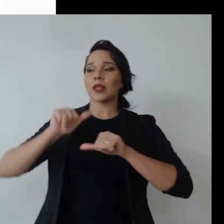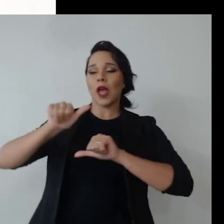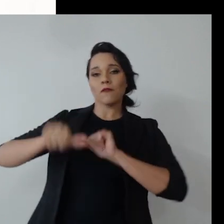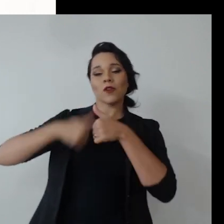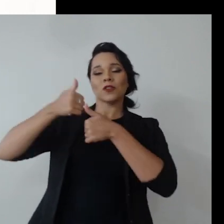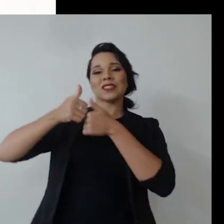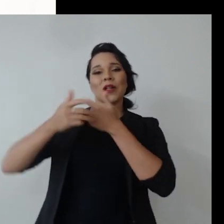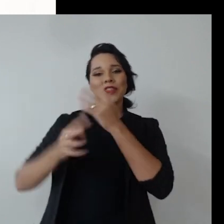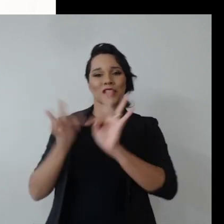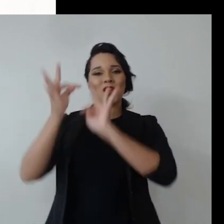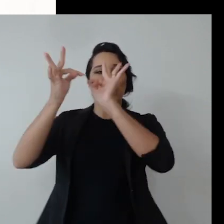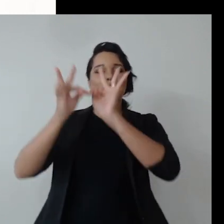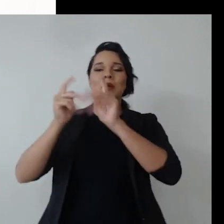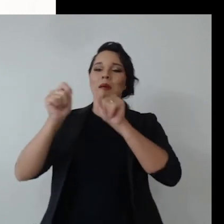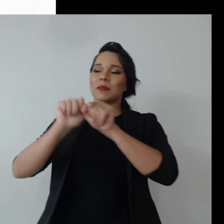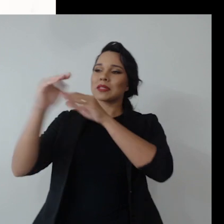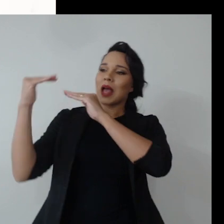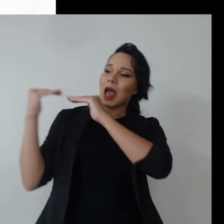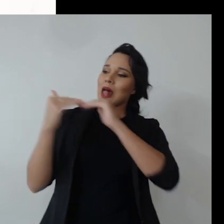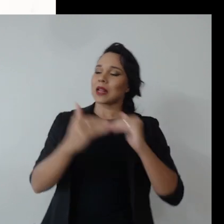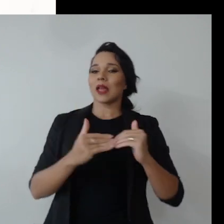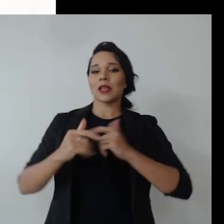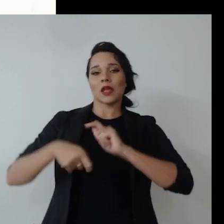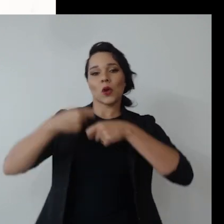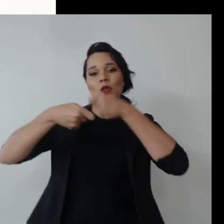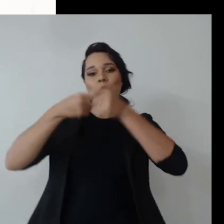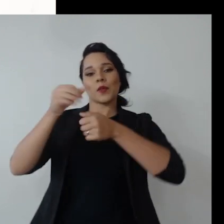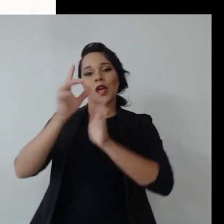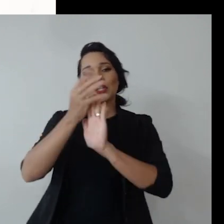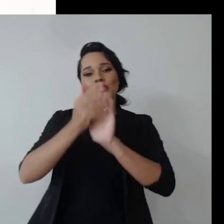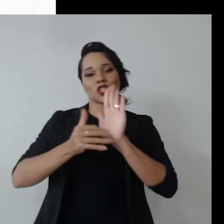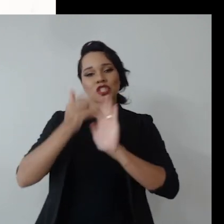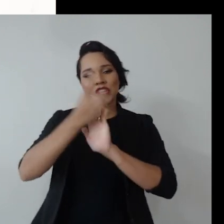revolução tecnológica, ela tem que estar alinhada, Economia digital.